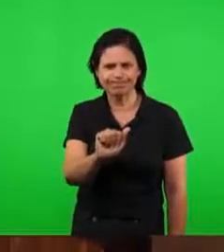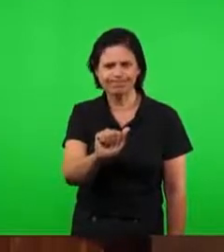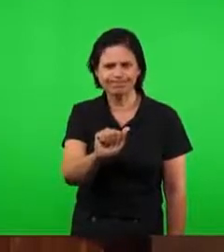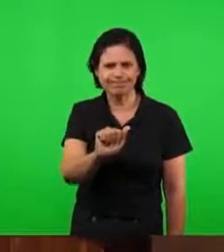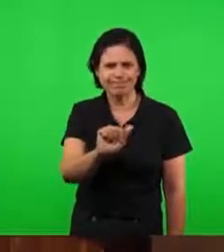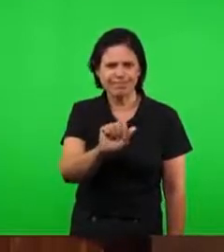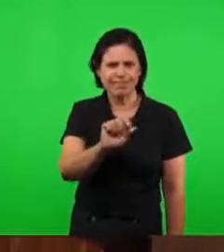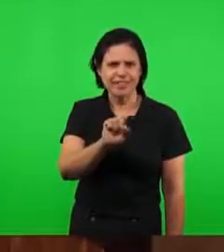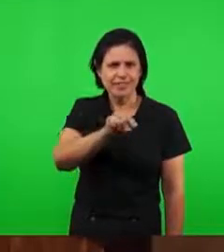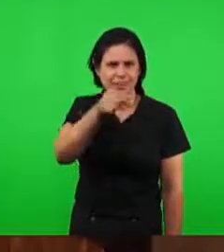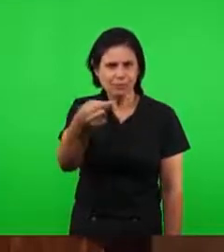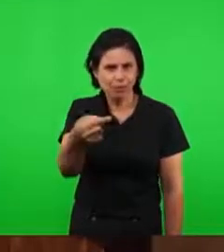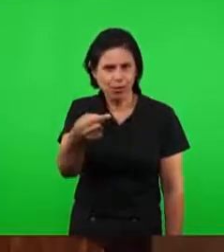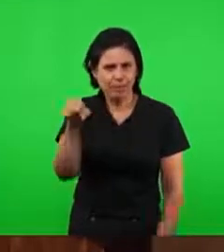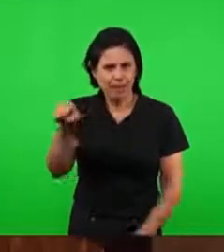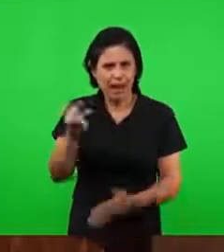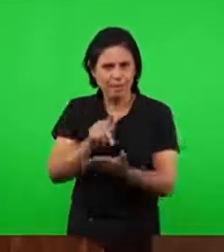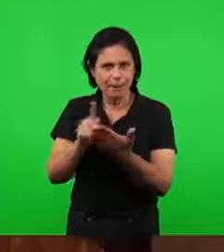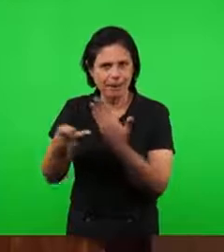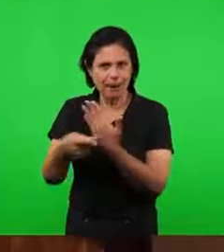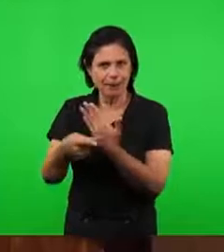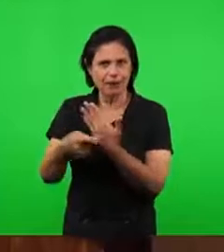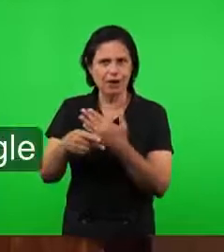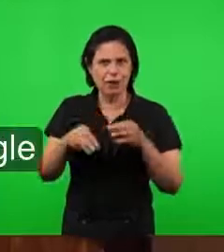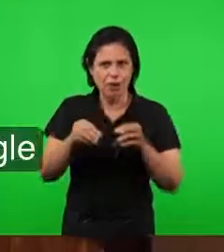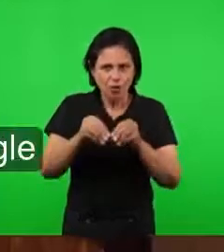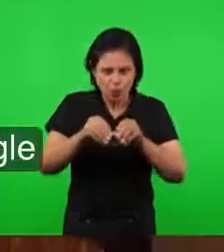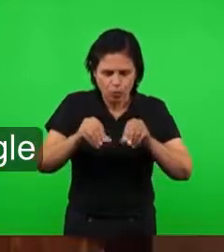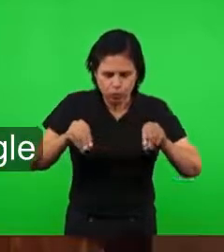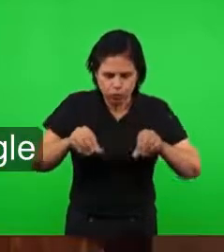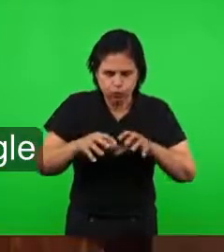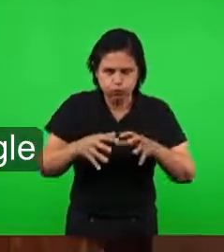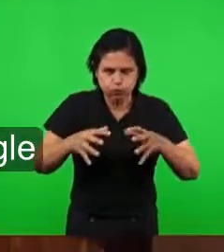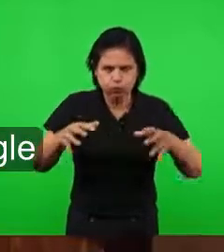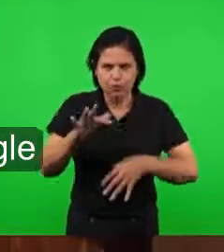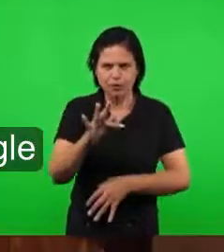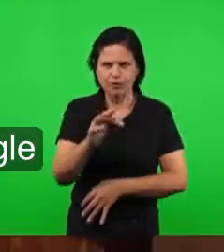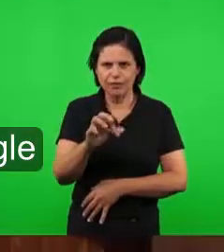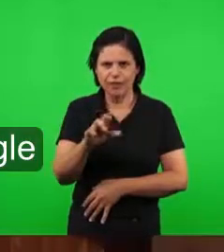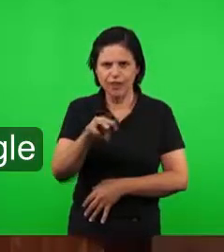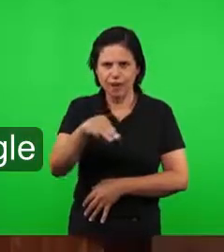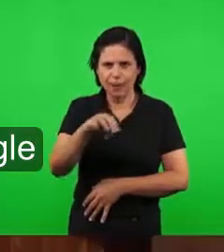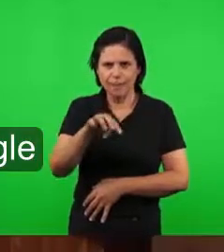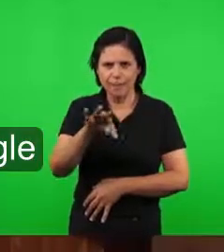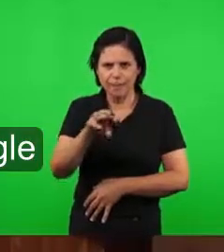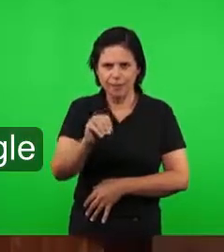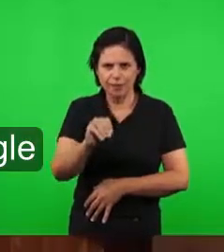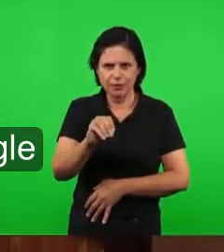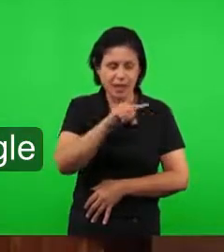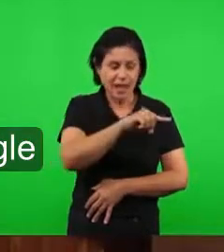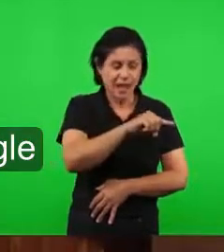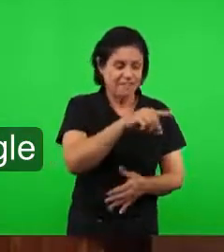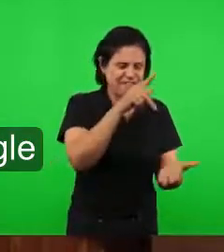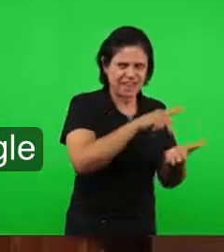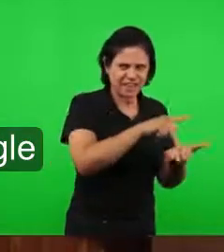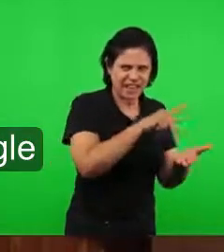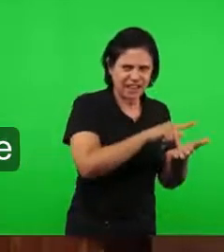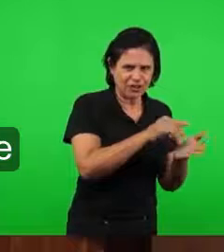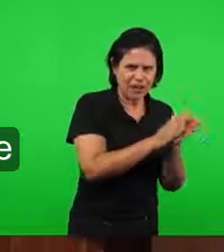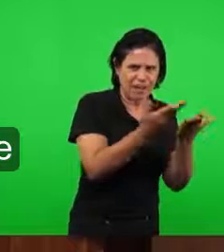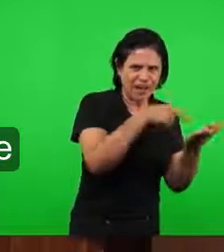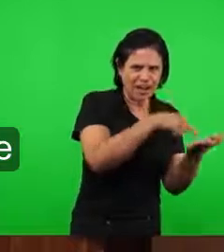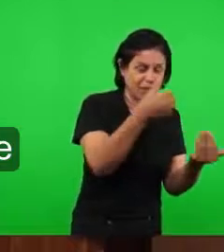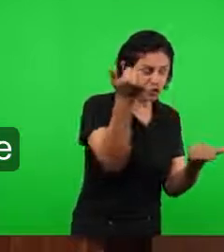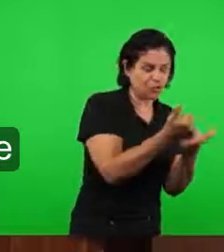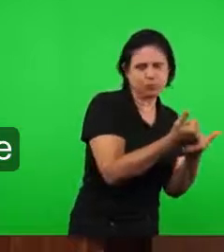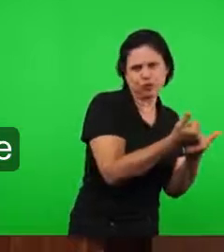evidenciou nas parábolas, substituindo a verdade pela aparência mentirosa. Toda a